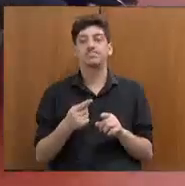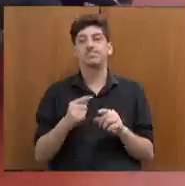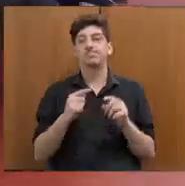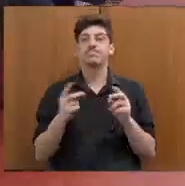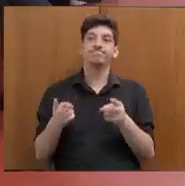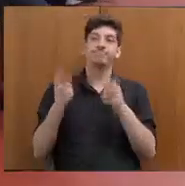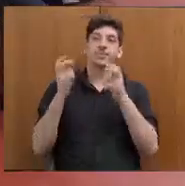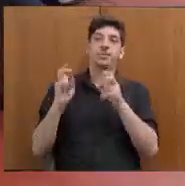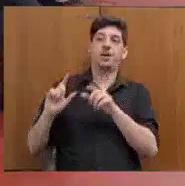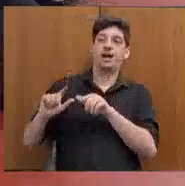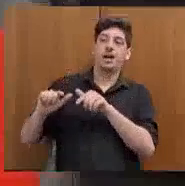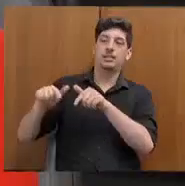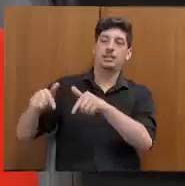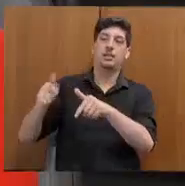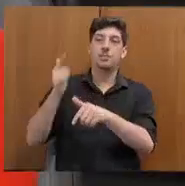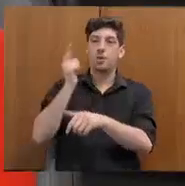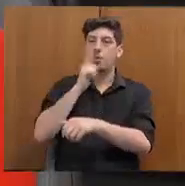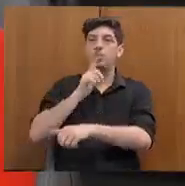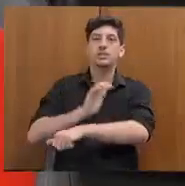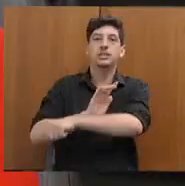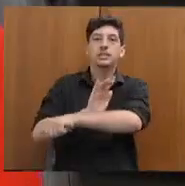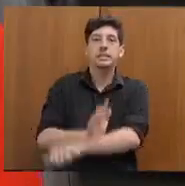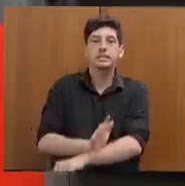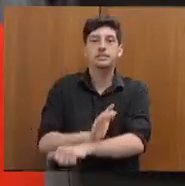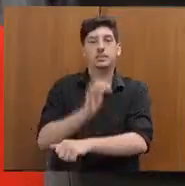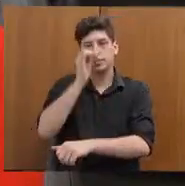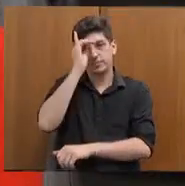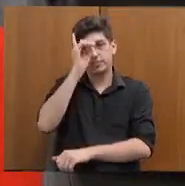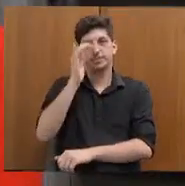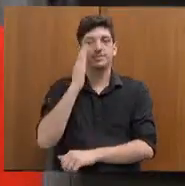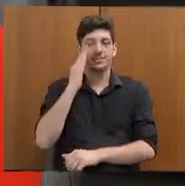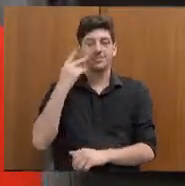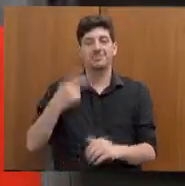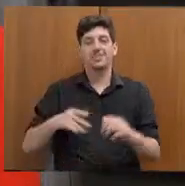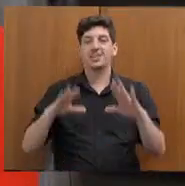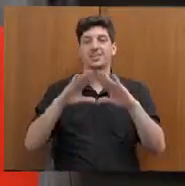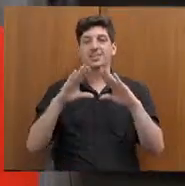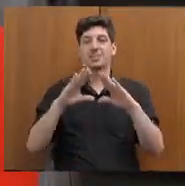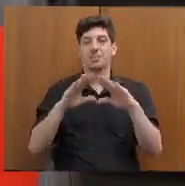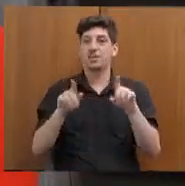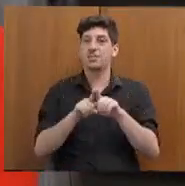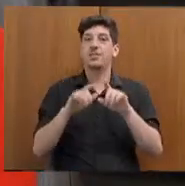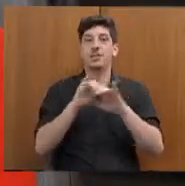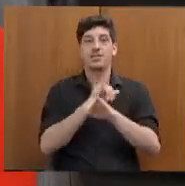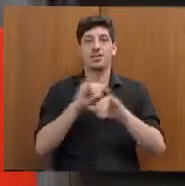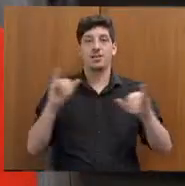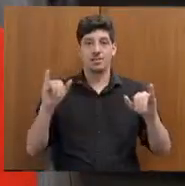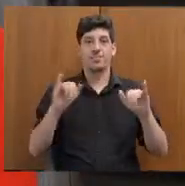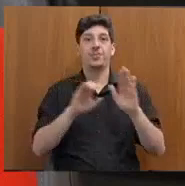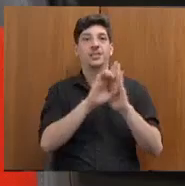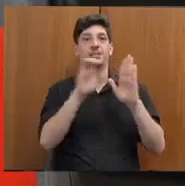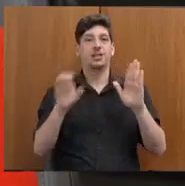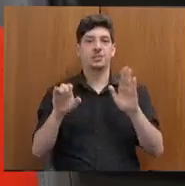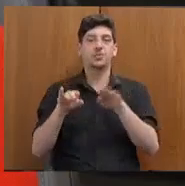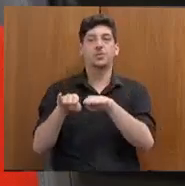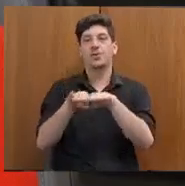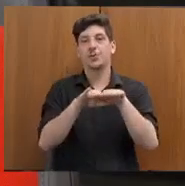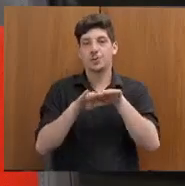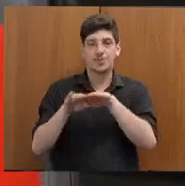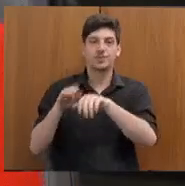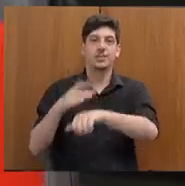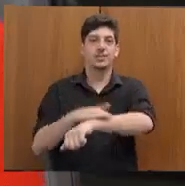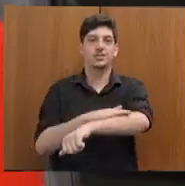coibir. Inclusive, nessa casa, nós fizemos um lançamento da concessão do Estatuto da Igualdade Racial